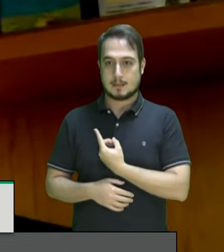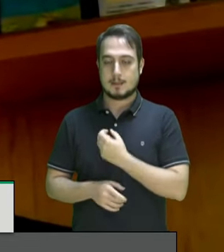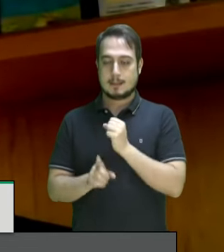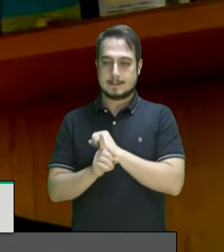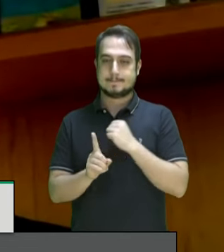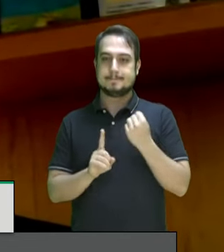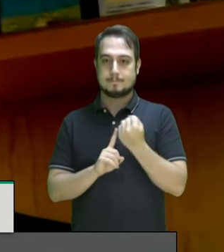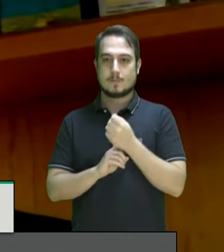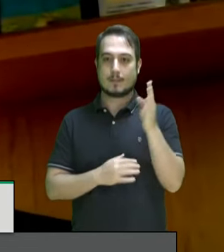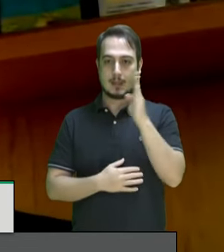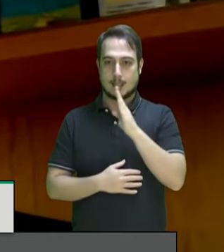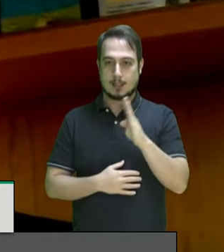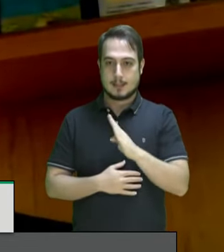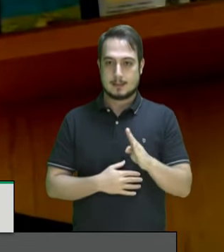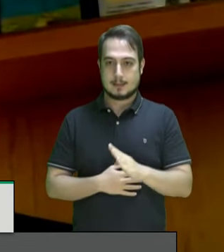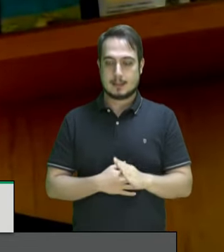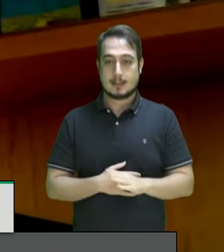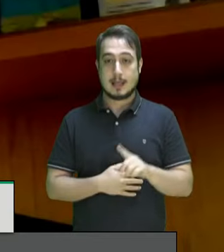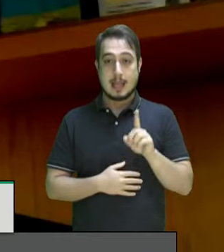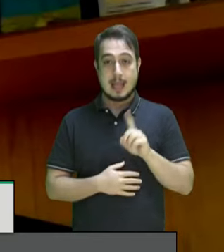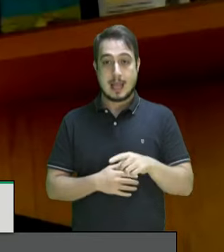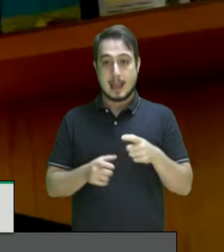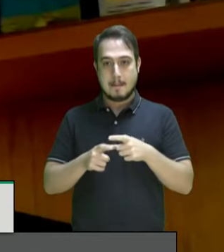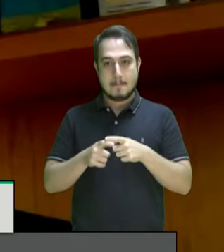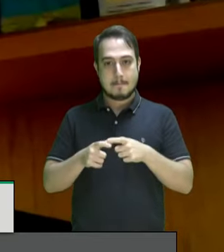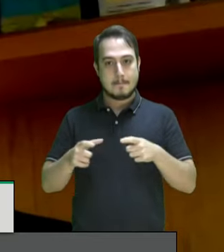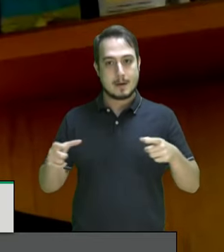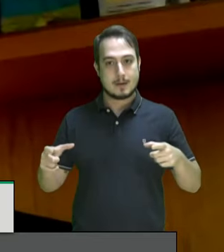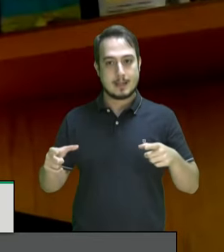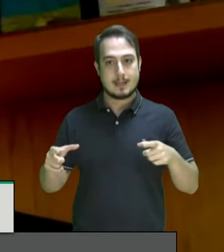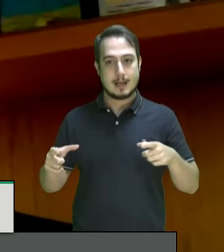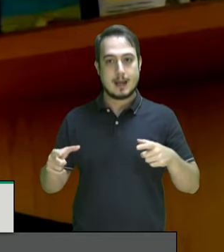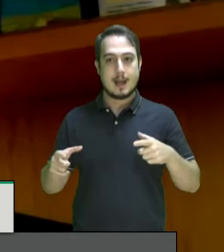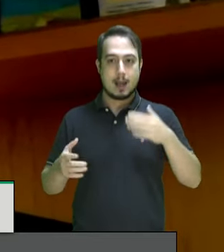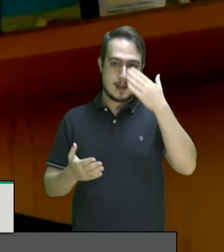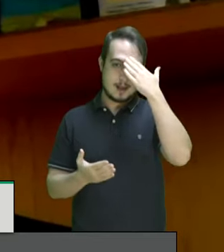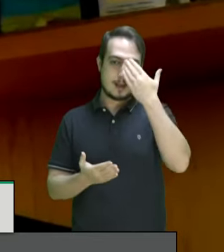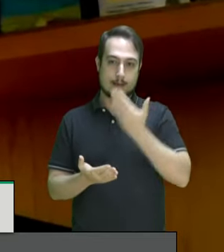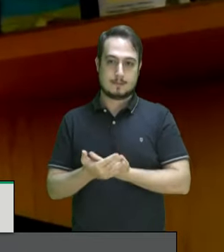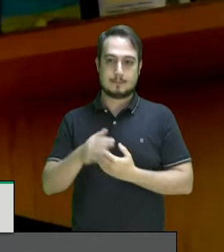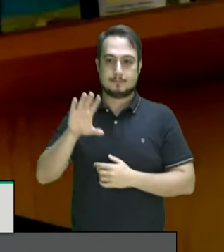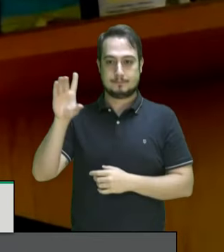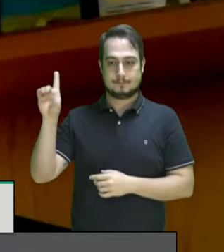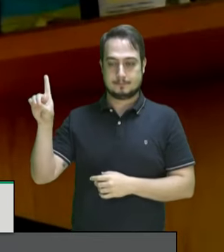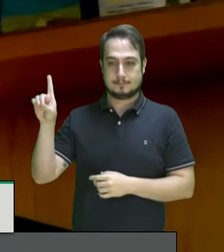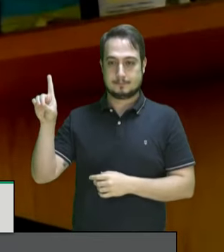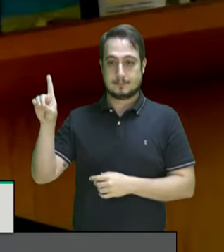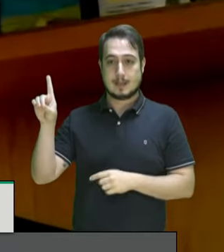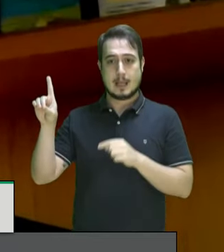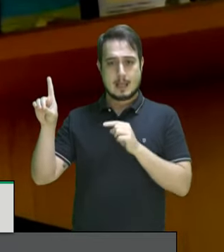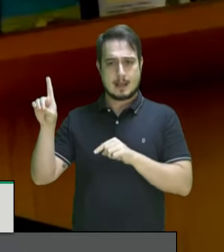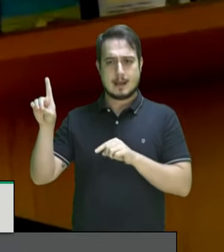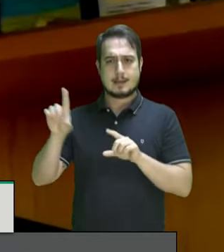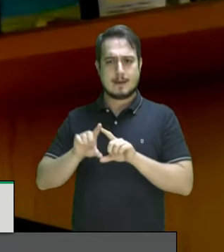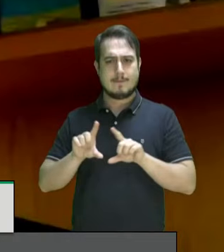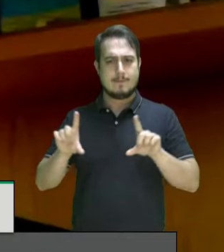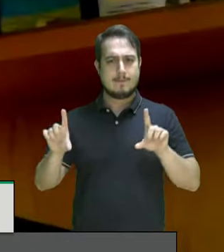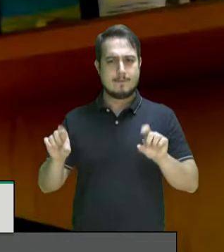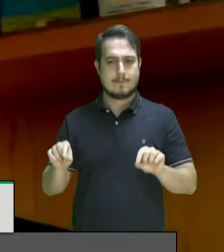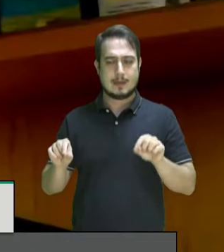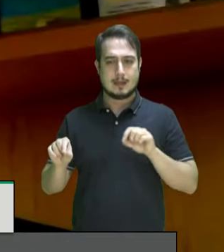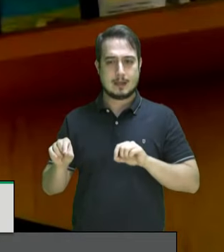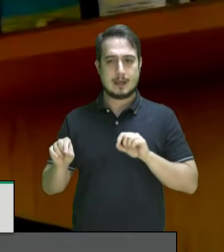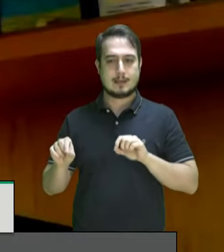brasileira é majoritariamente cristã. E esta frase, na verdade, é um